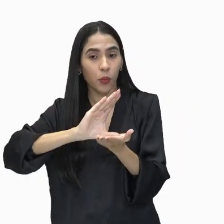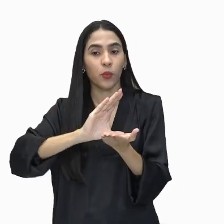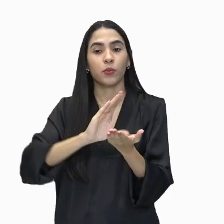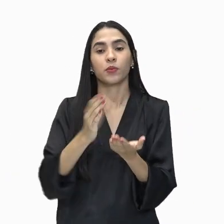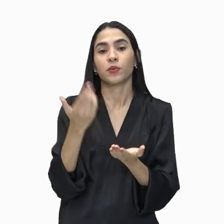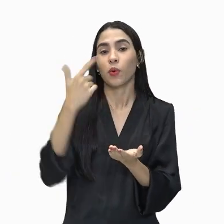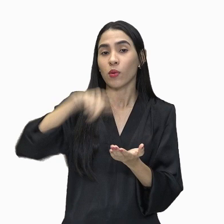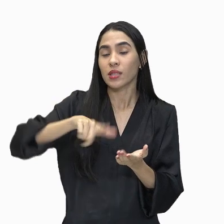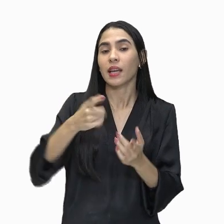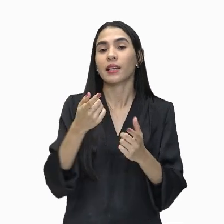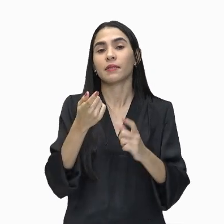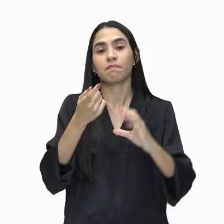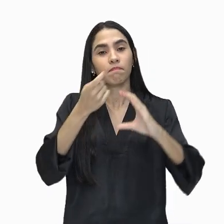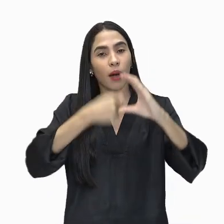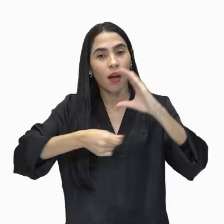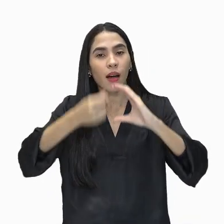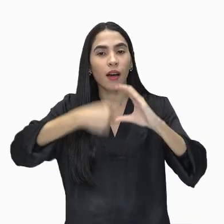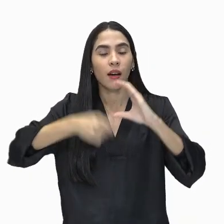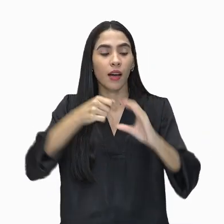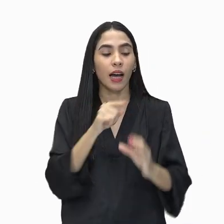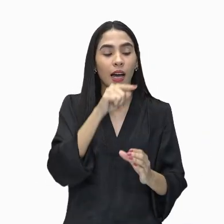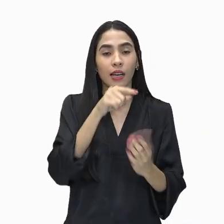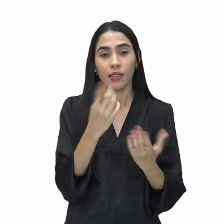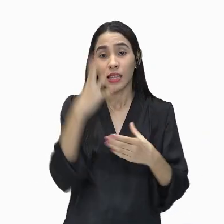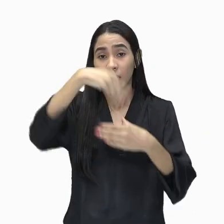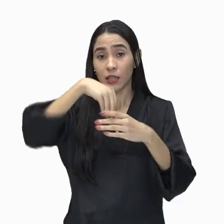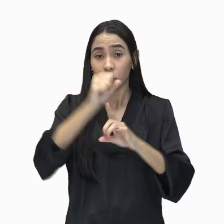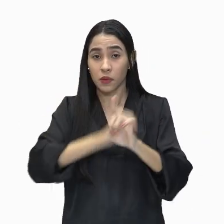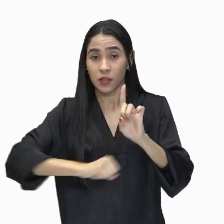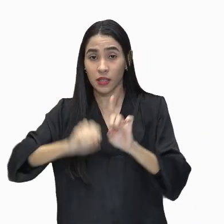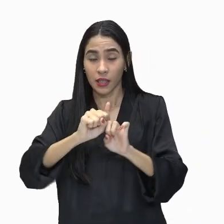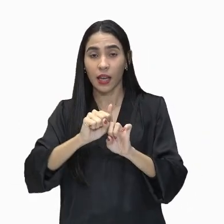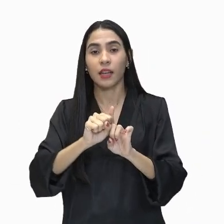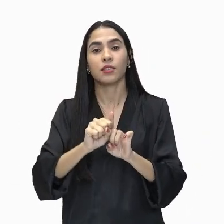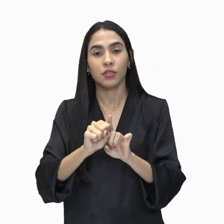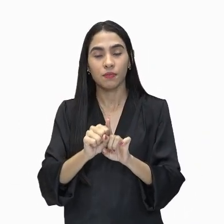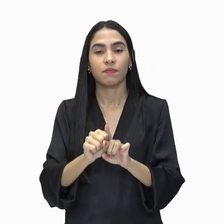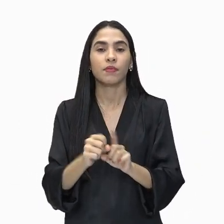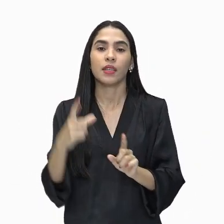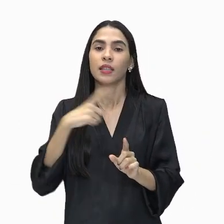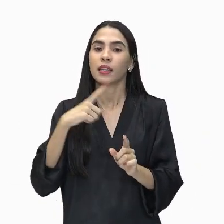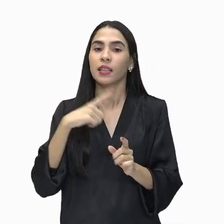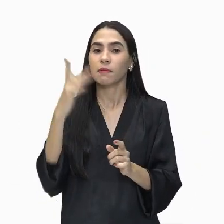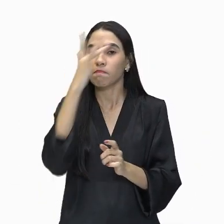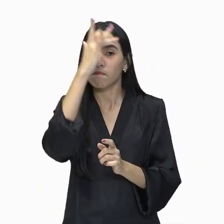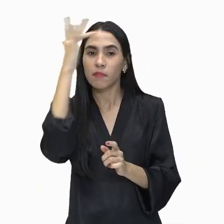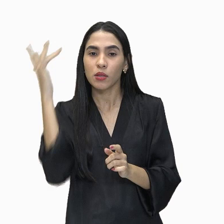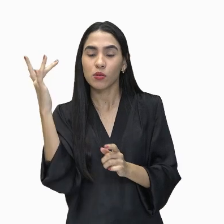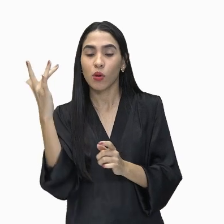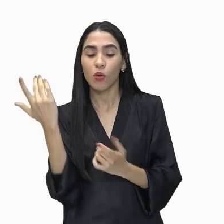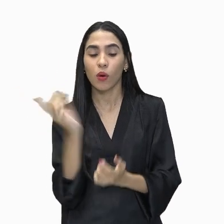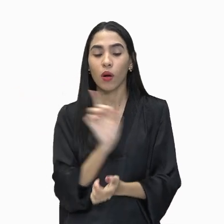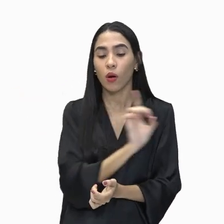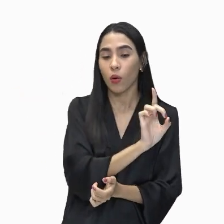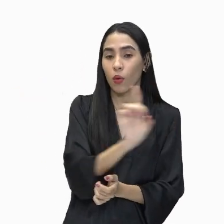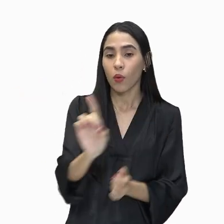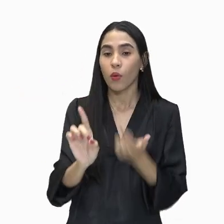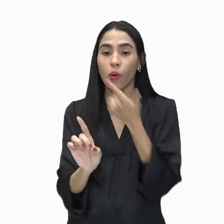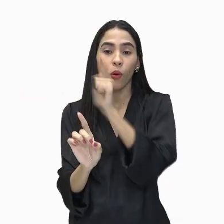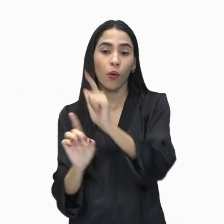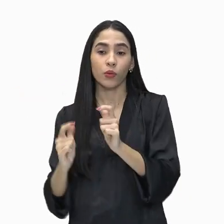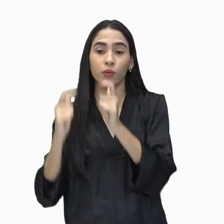capitais dentro dessa sociedade que levam essa mesma pessoa para um outro local,